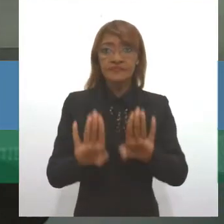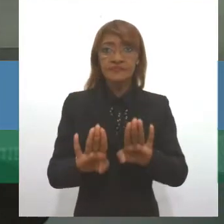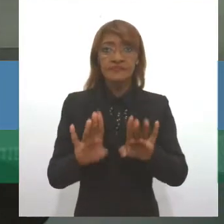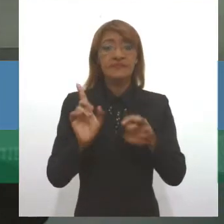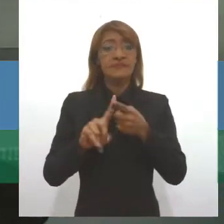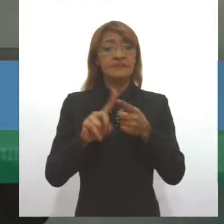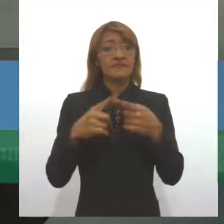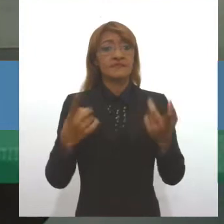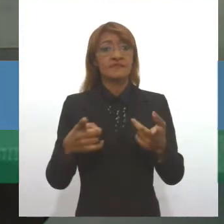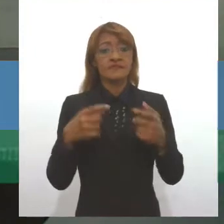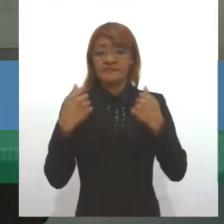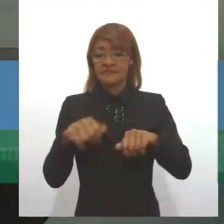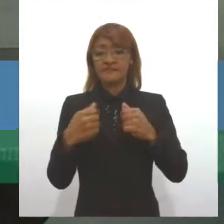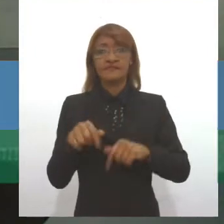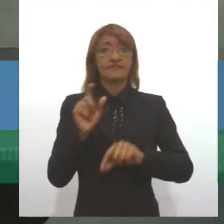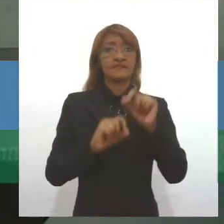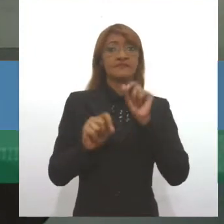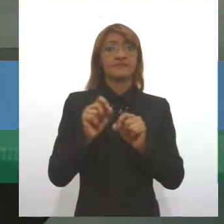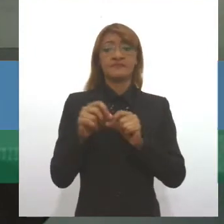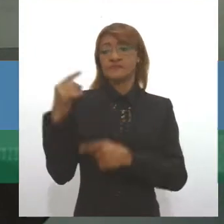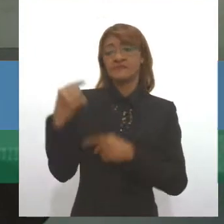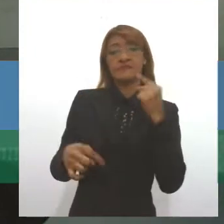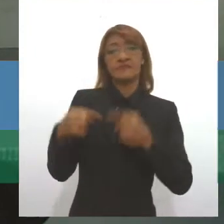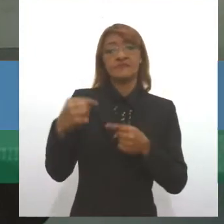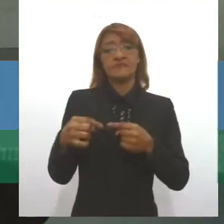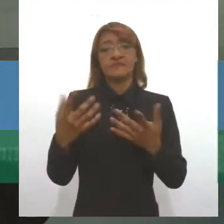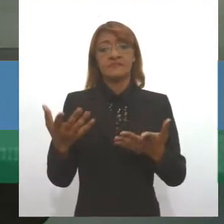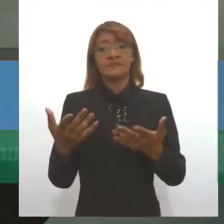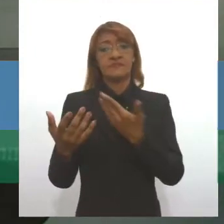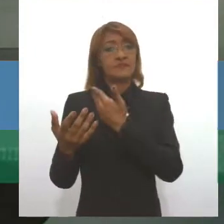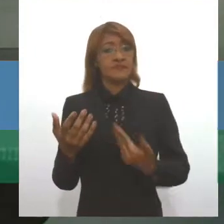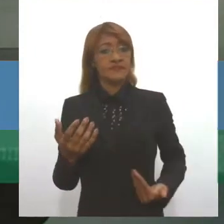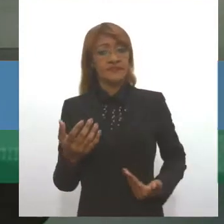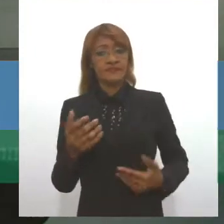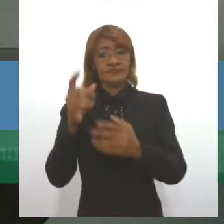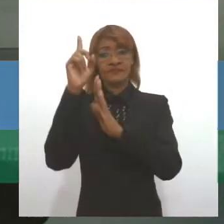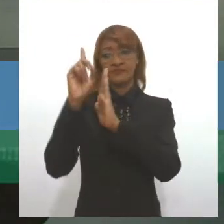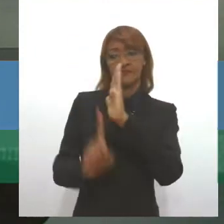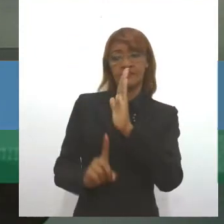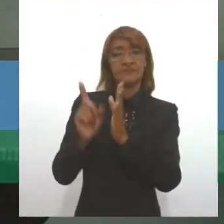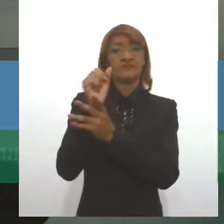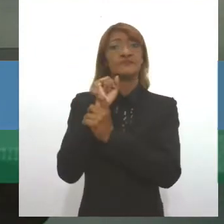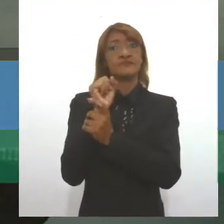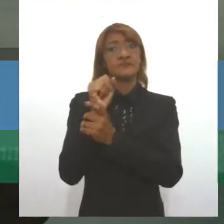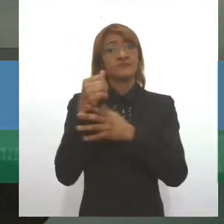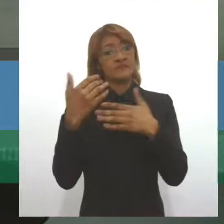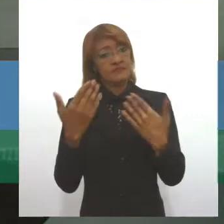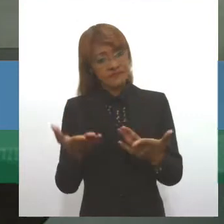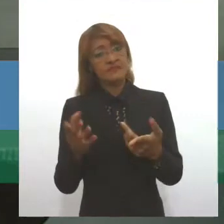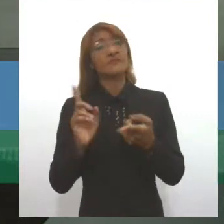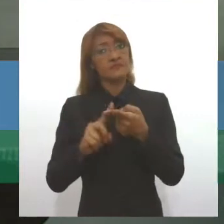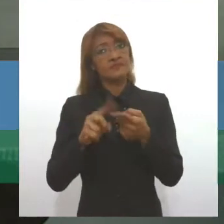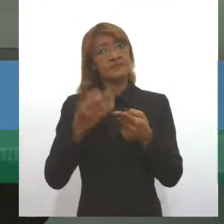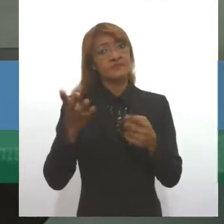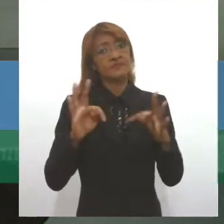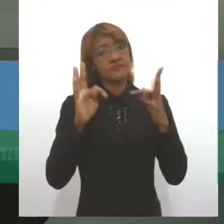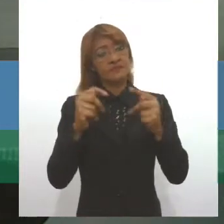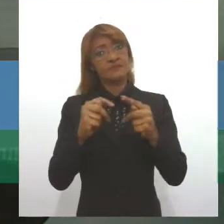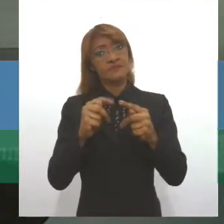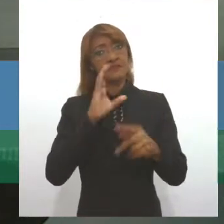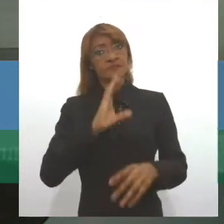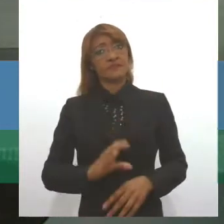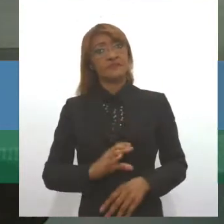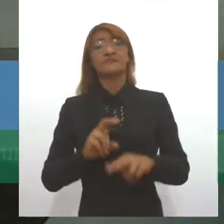necessidade da criação de políticas públicas que garantam direitos a essa população, como temos que garantir a todos os cidadãos. Por isso,